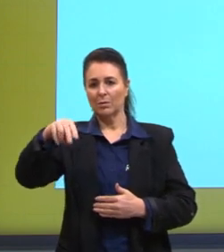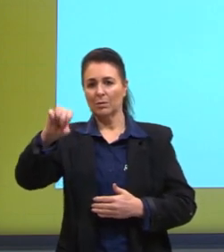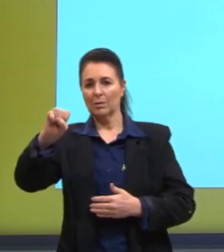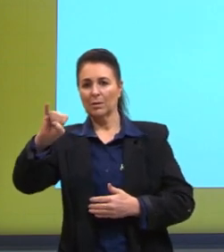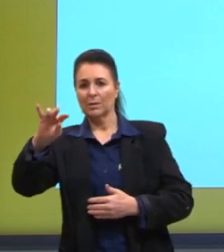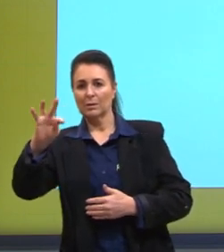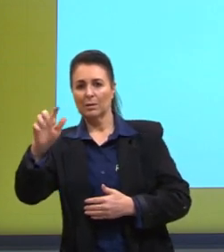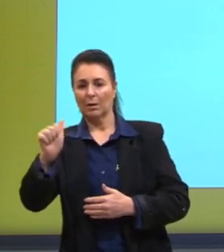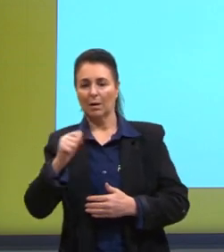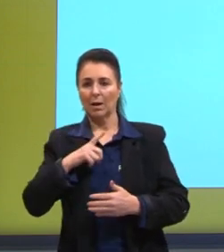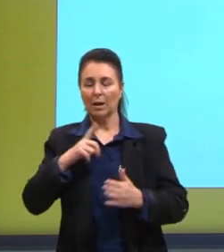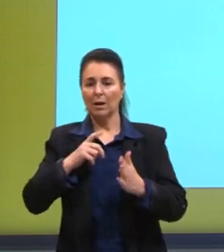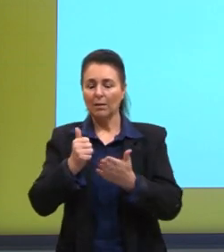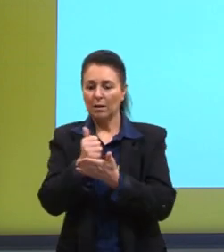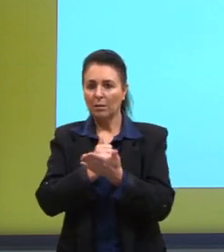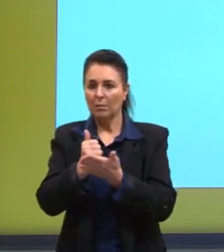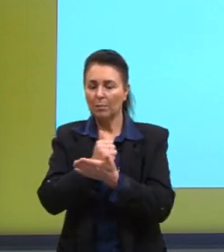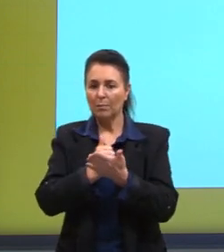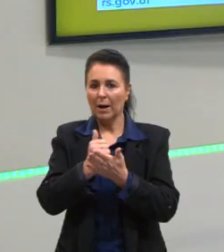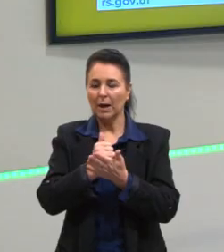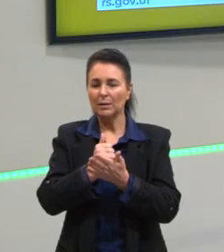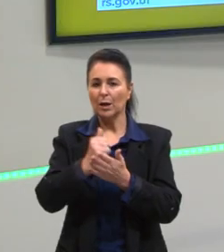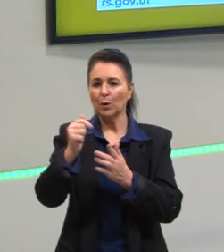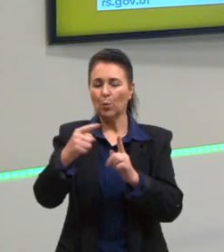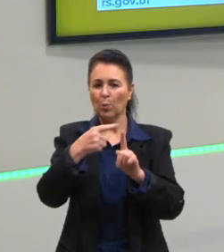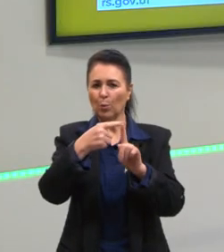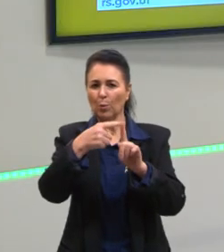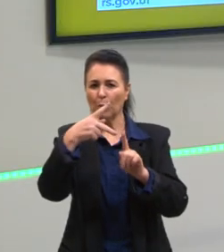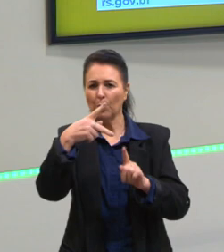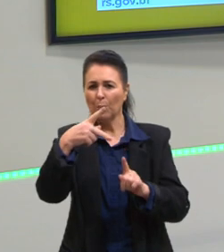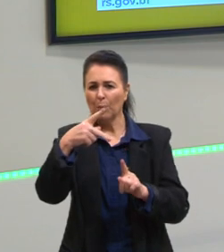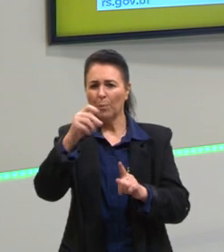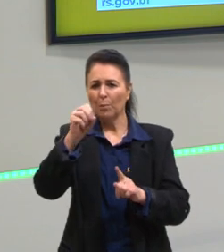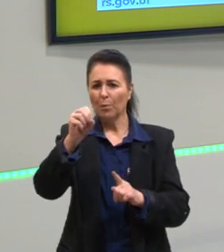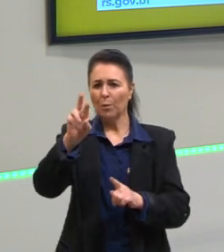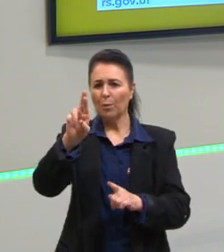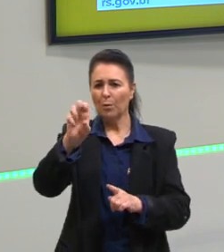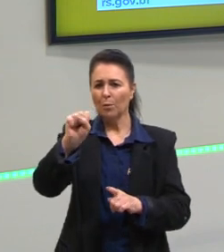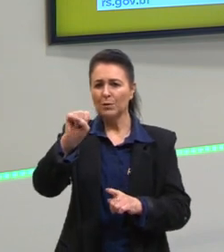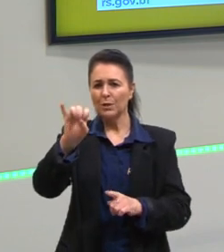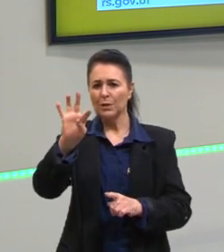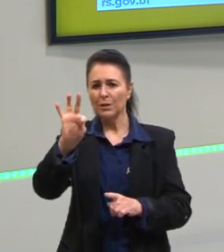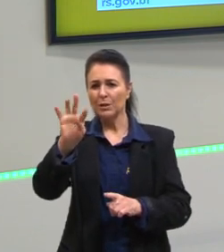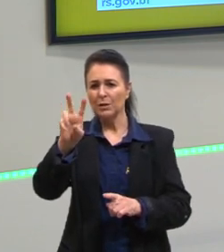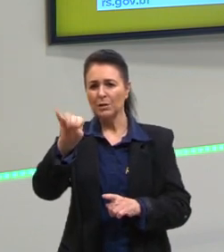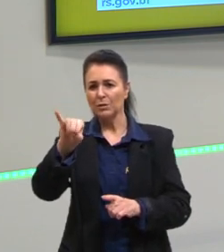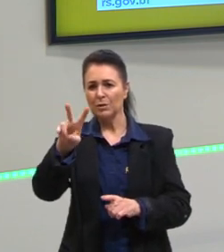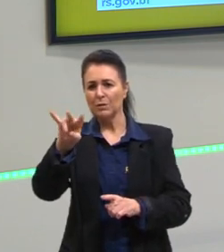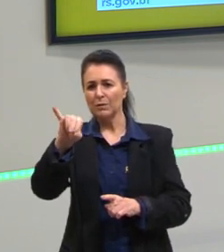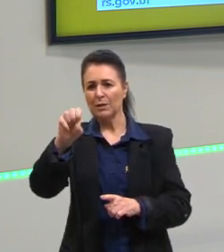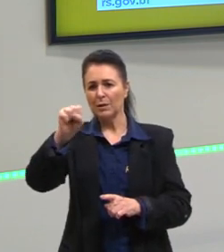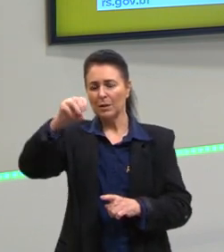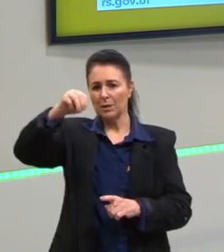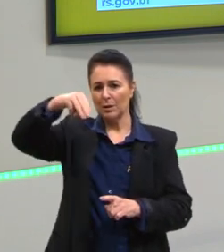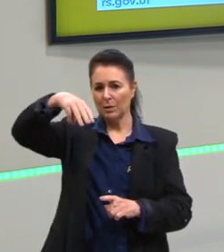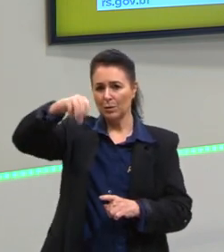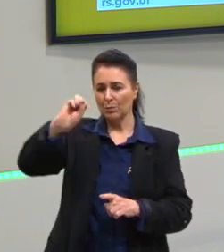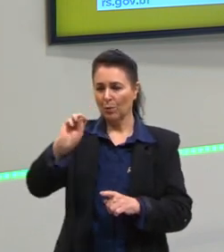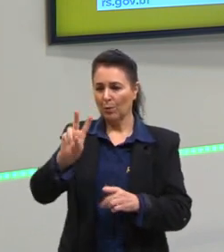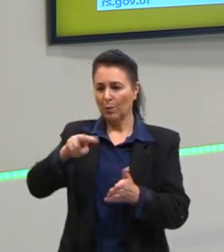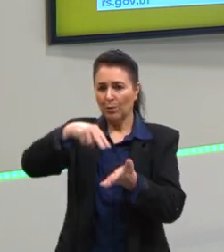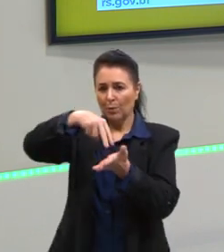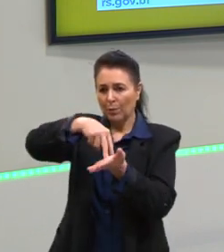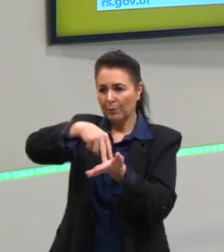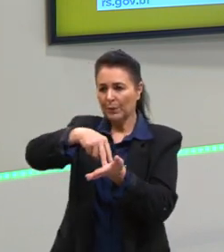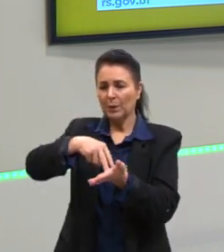muito fundamentada no positivismo lá do Augusto Conte. Eles achavam, defendiam a escola evolucionista, defendiam que